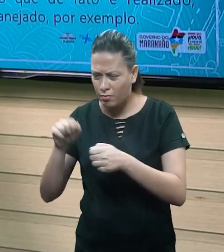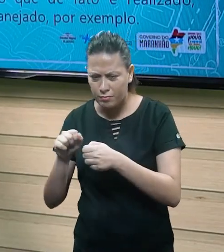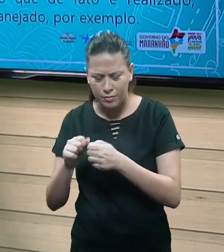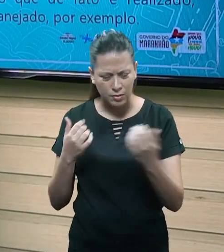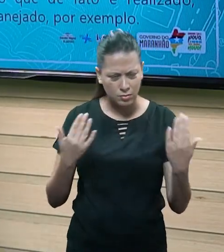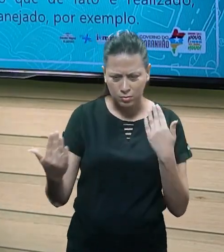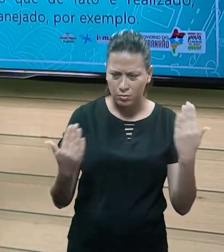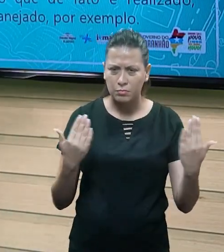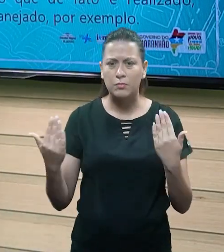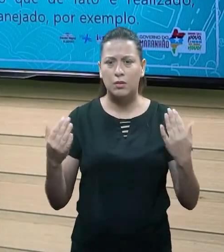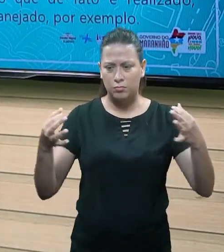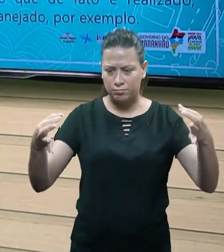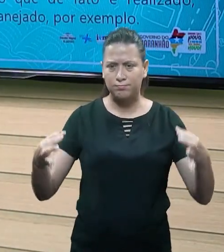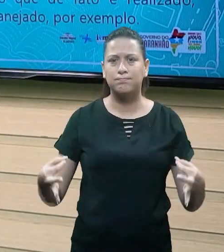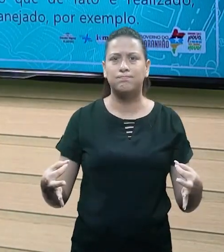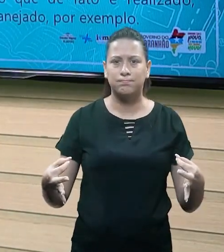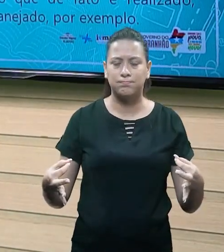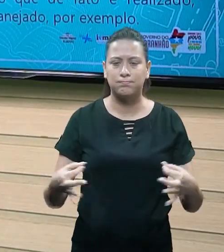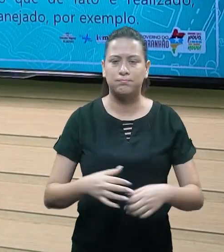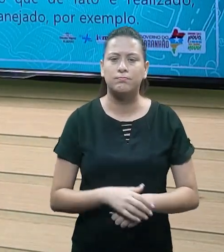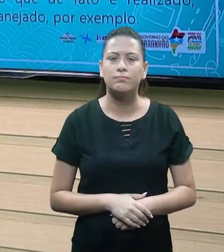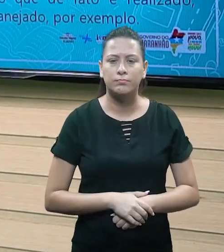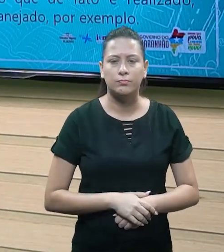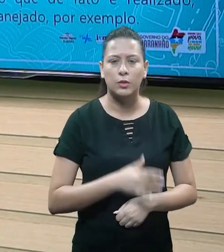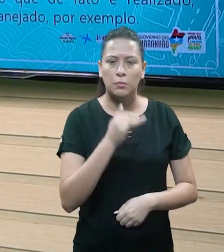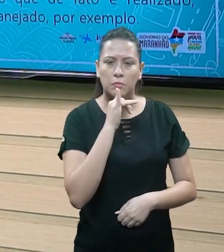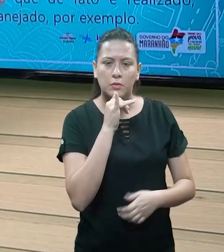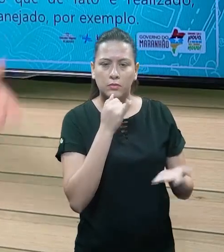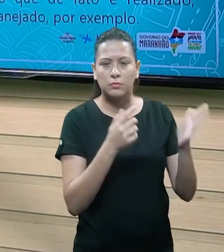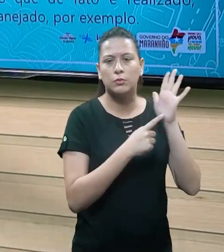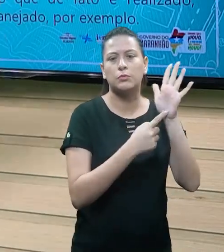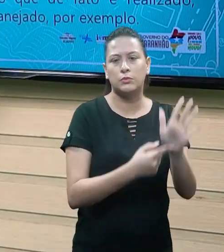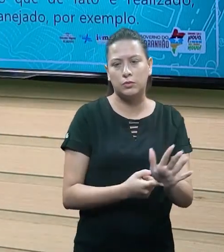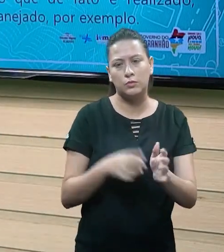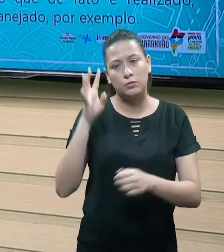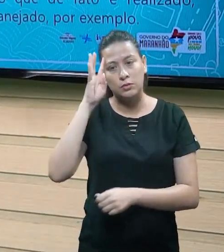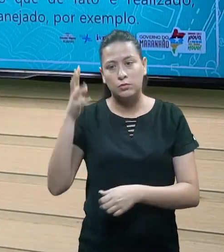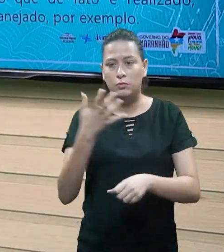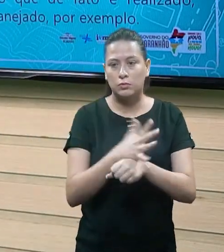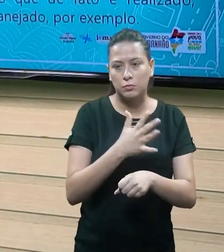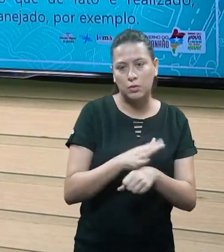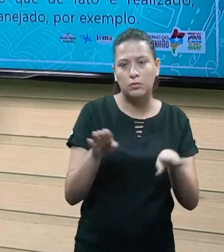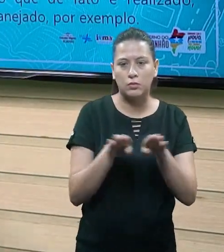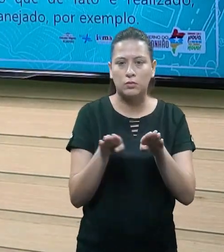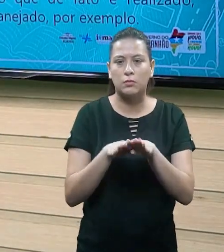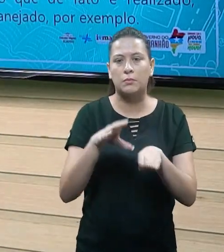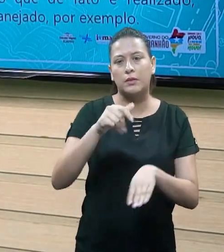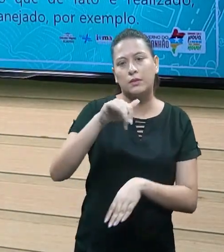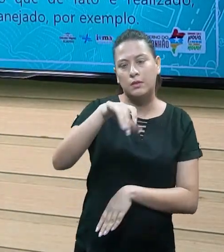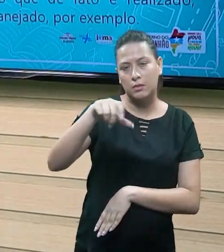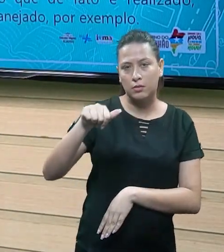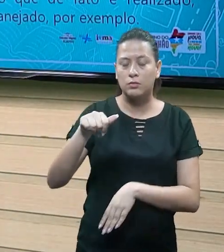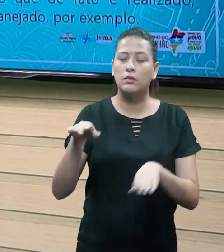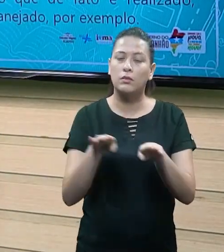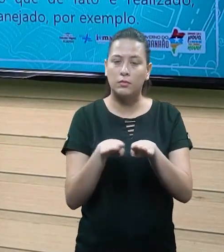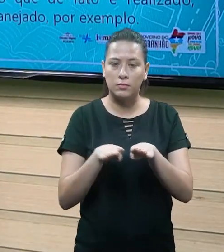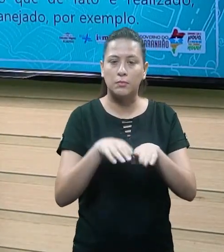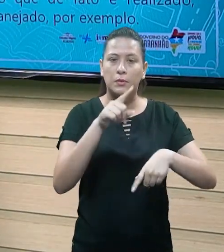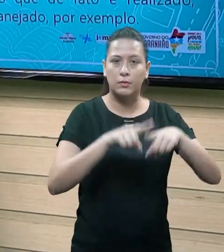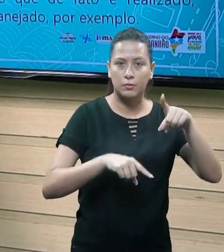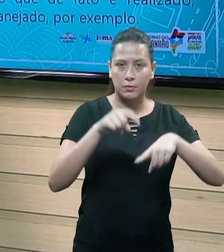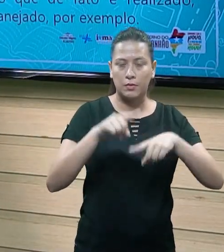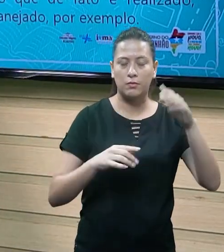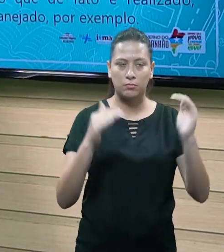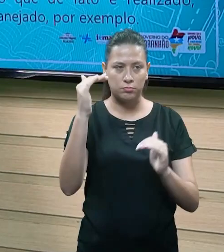está sendo executado, como foi colocado esses dois exemplos, o demonstrativo de resultados do exercício, demonstrativo de fluxo de caixa e balanço